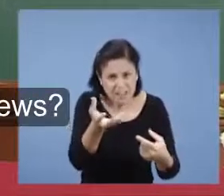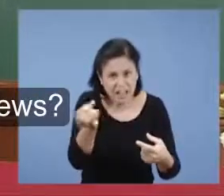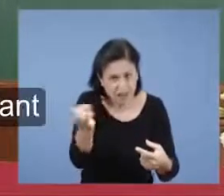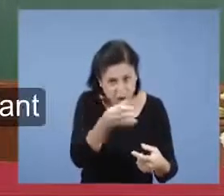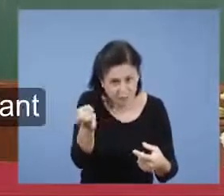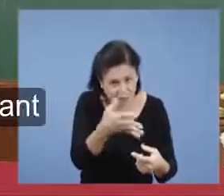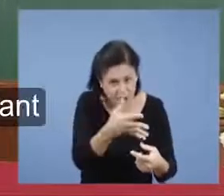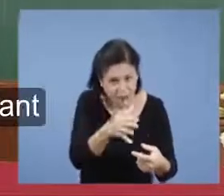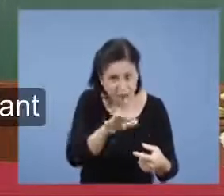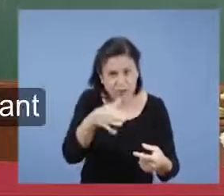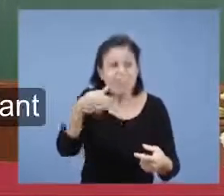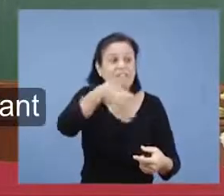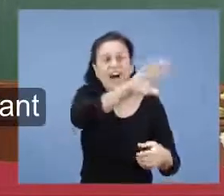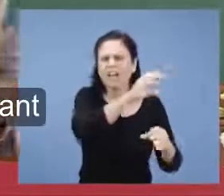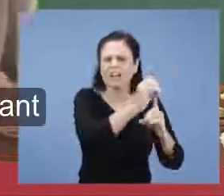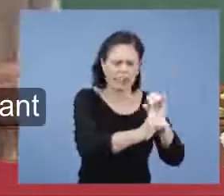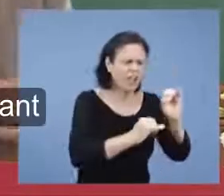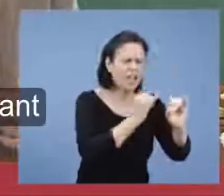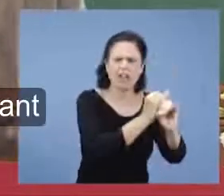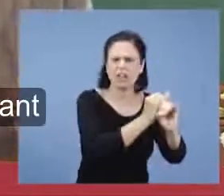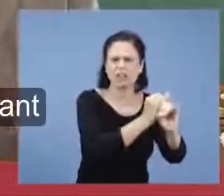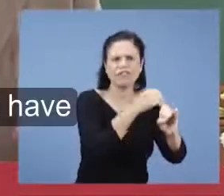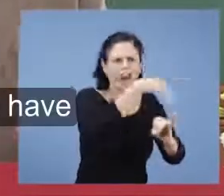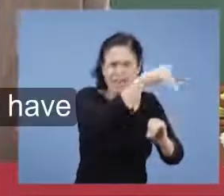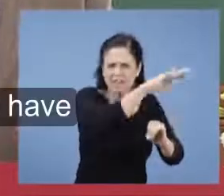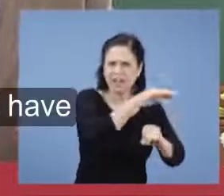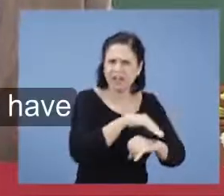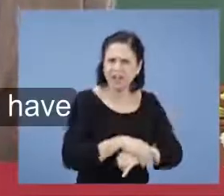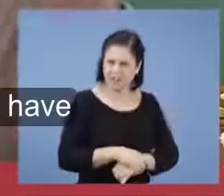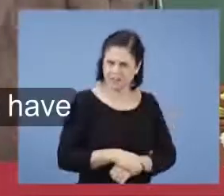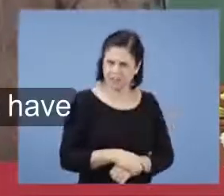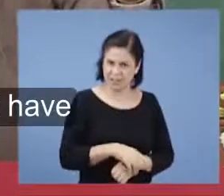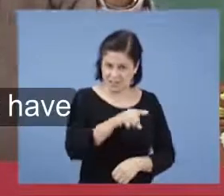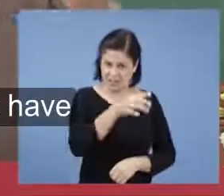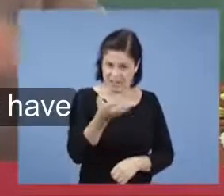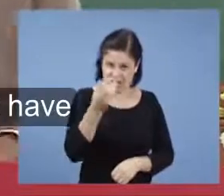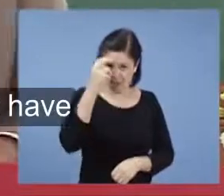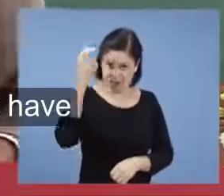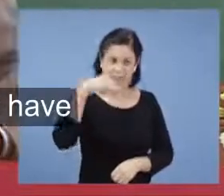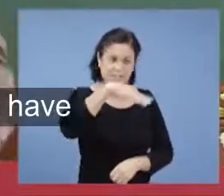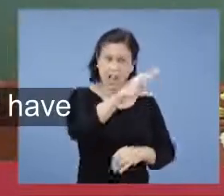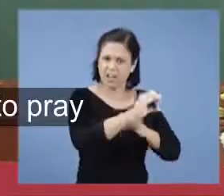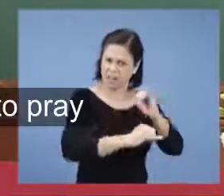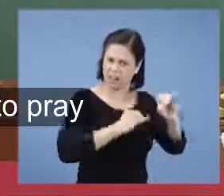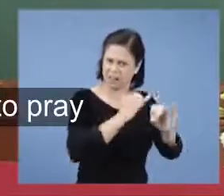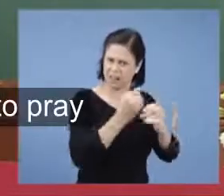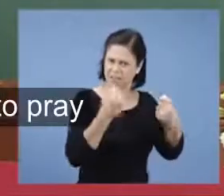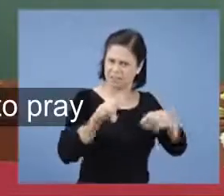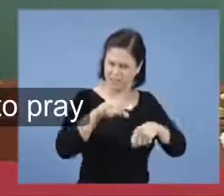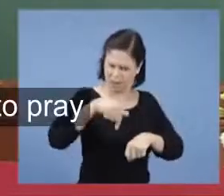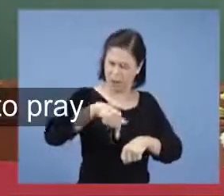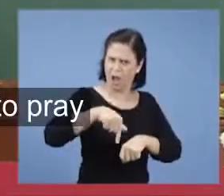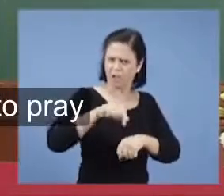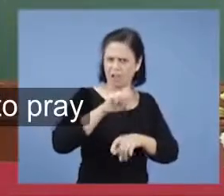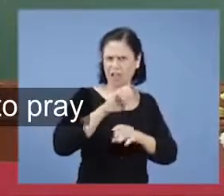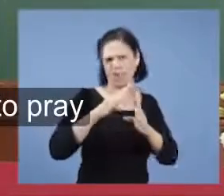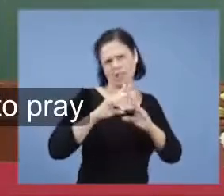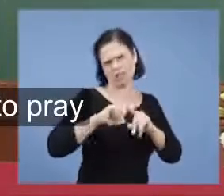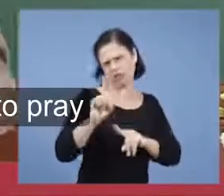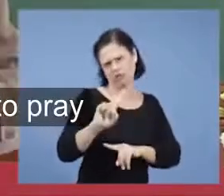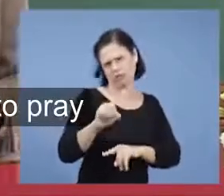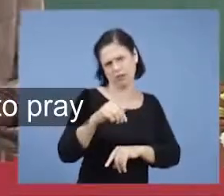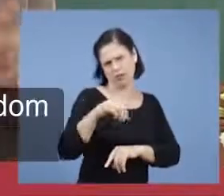Novidade que você quer, é para a internet. É novidade, você quer ficar sabido, vai para a internet. Não precisa estar aqui na casa do Senhor.